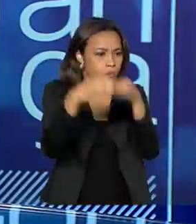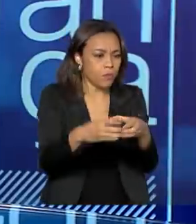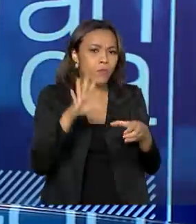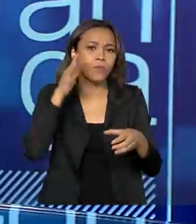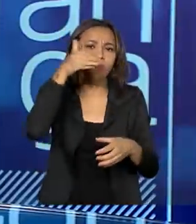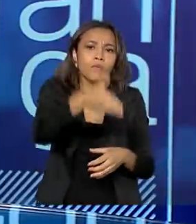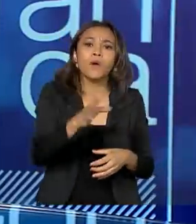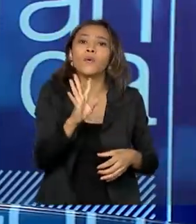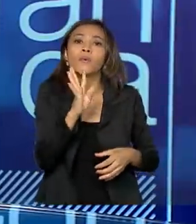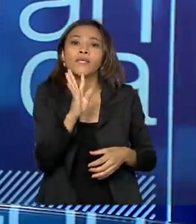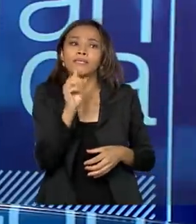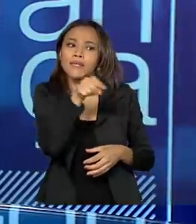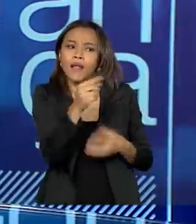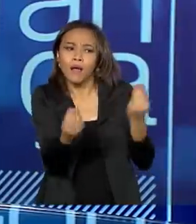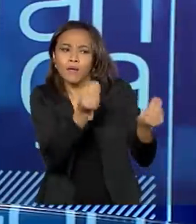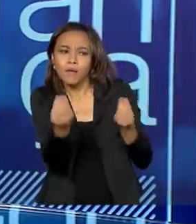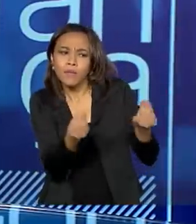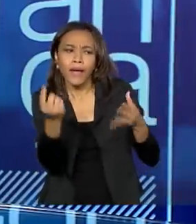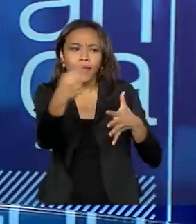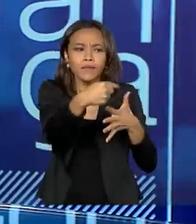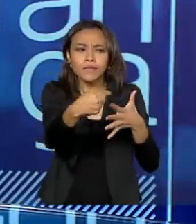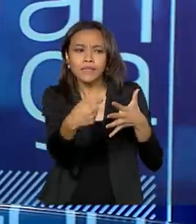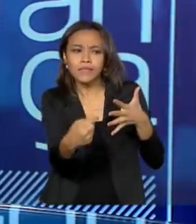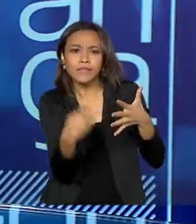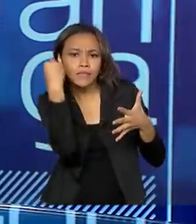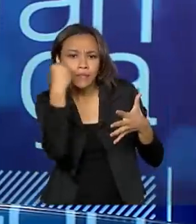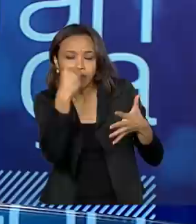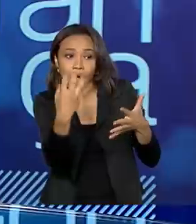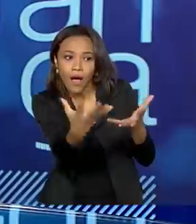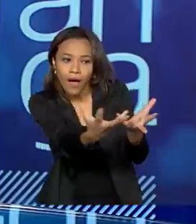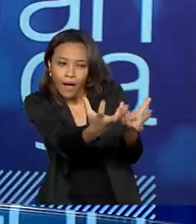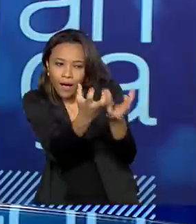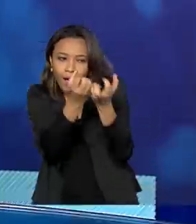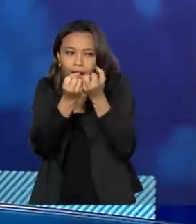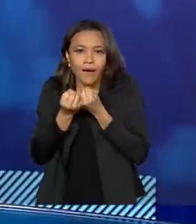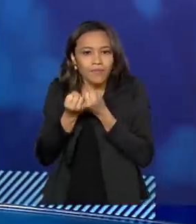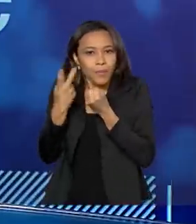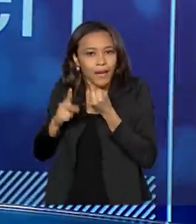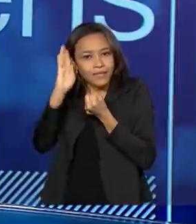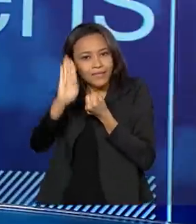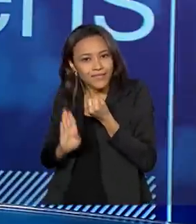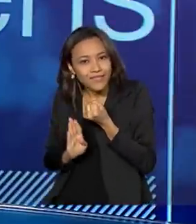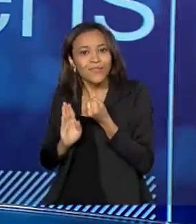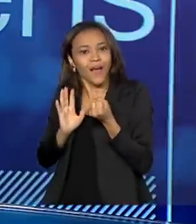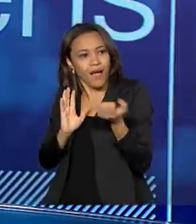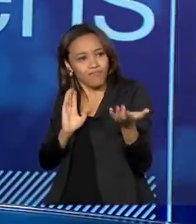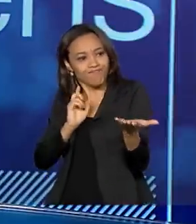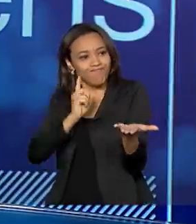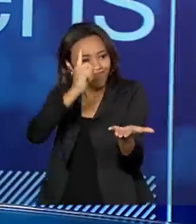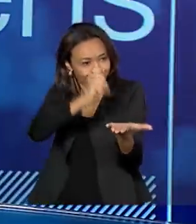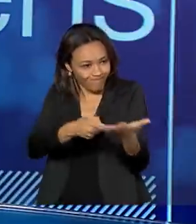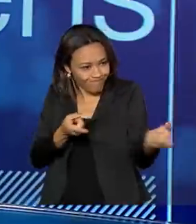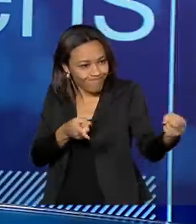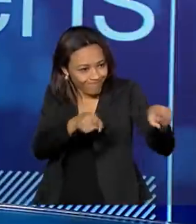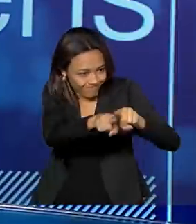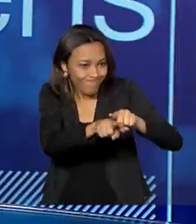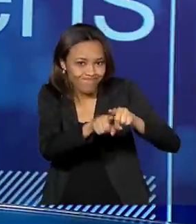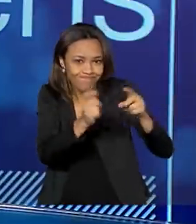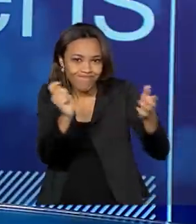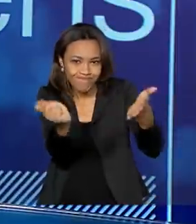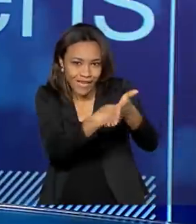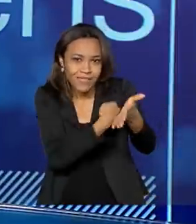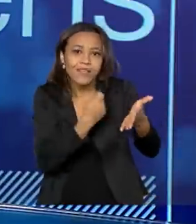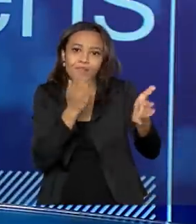a Secretaria de Assuntos Especiais da Colômbia e trouxemos para cá essas experiências, assinamos um acordo de cooperação para que possamos